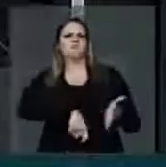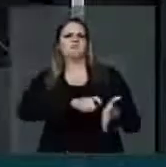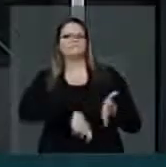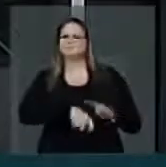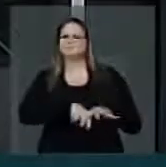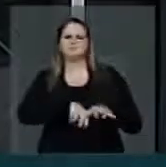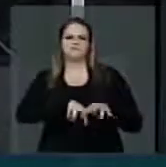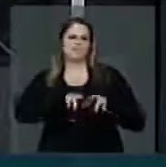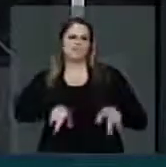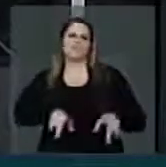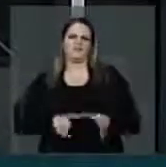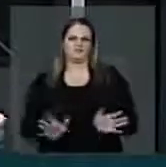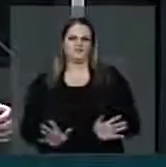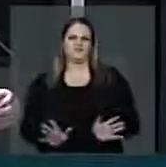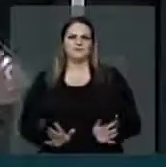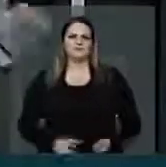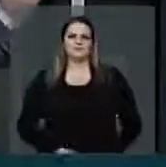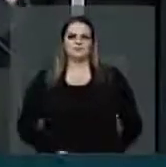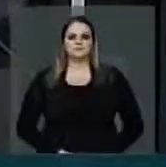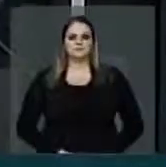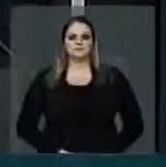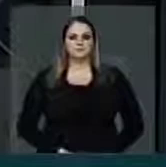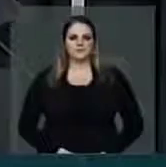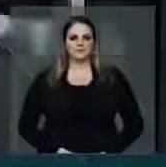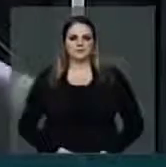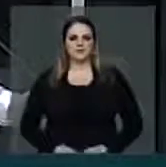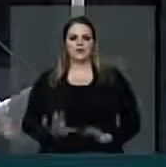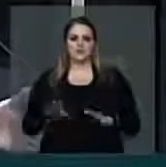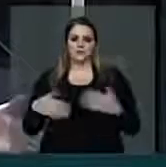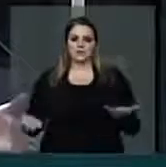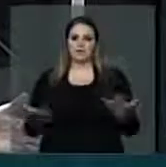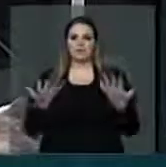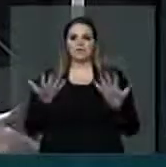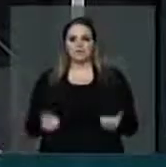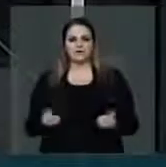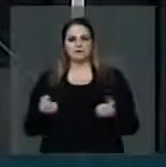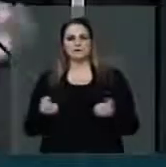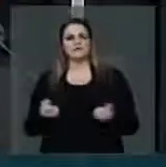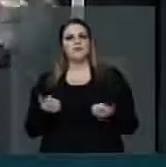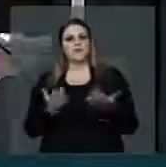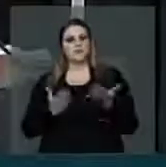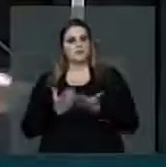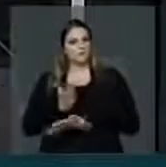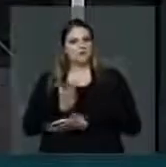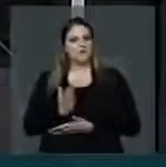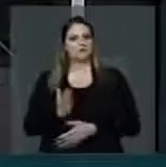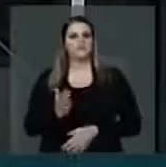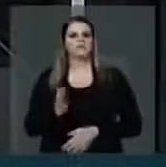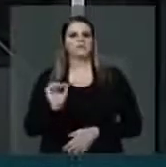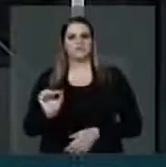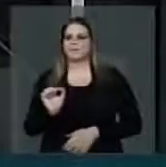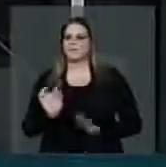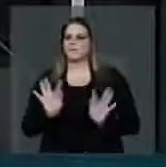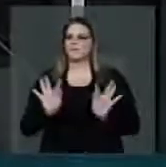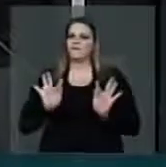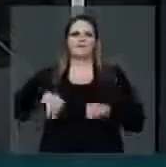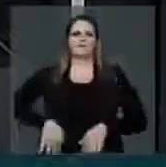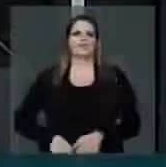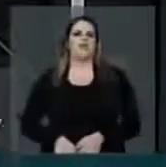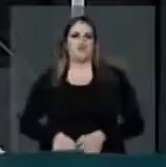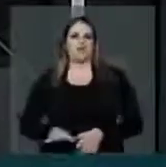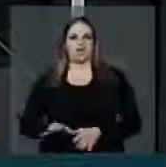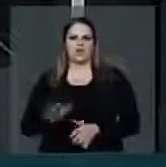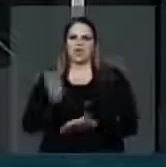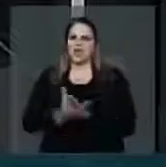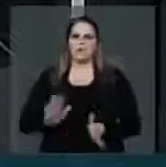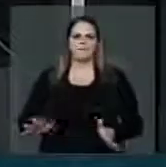fundo. Então, aprovamos aqui o fim de mais um encargo